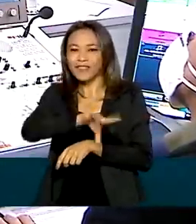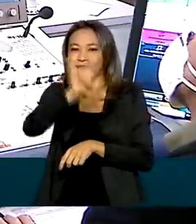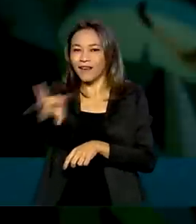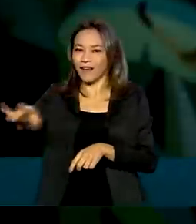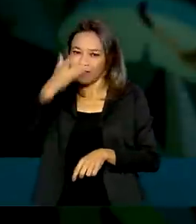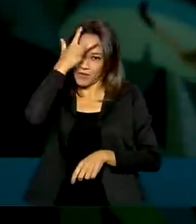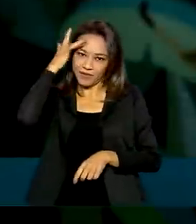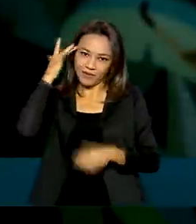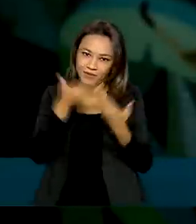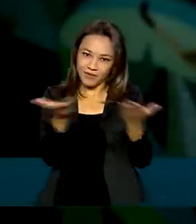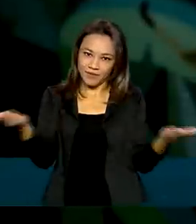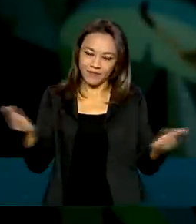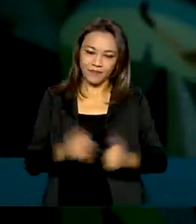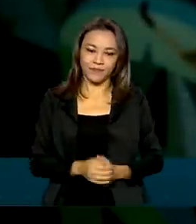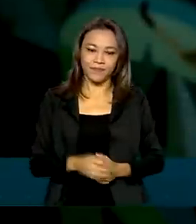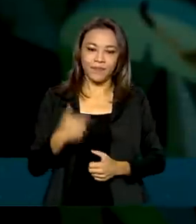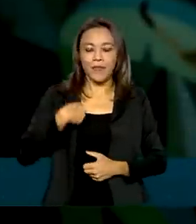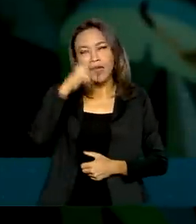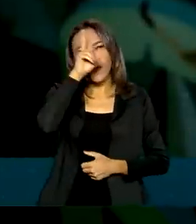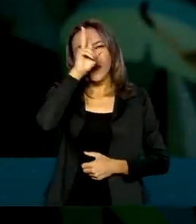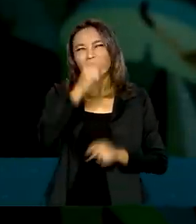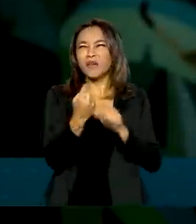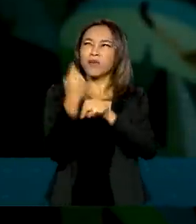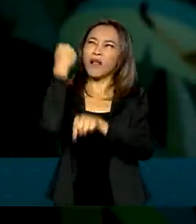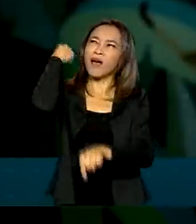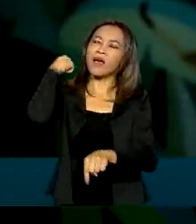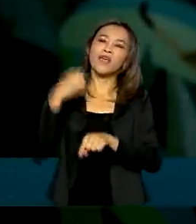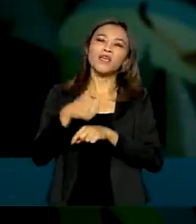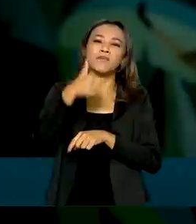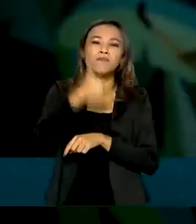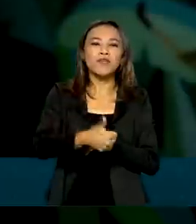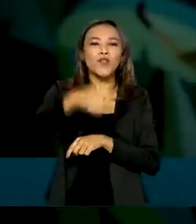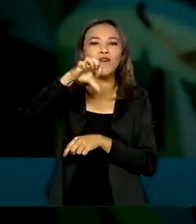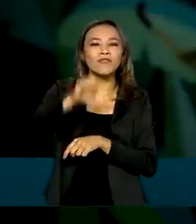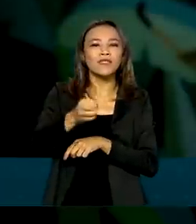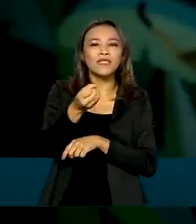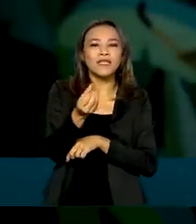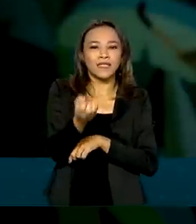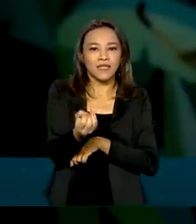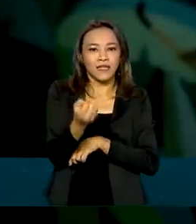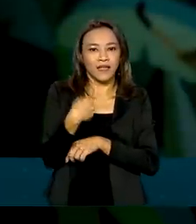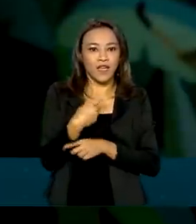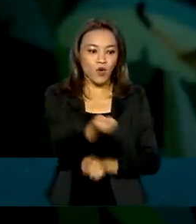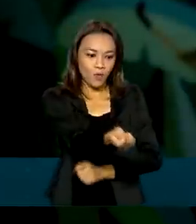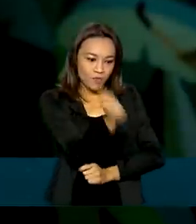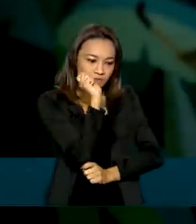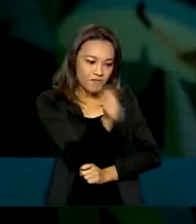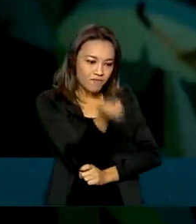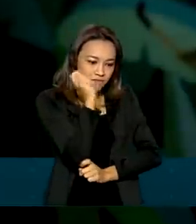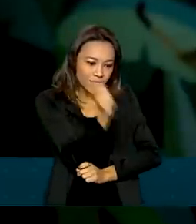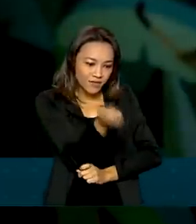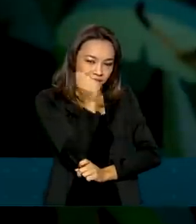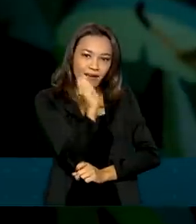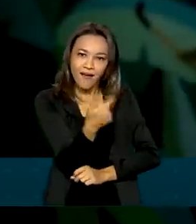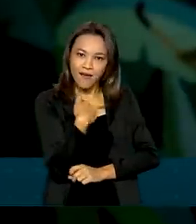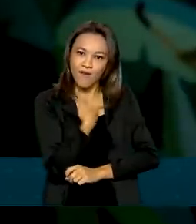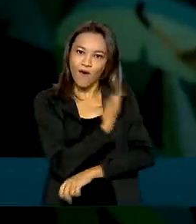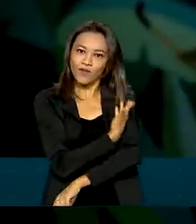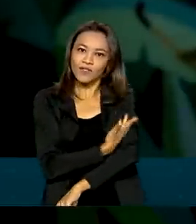de nós. Eu lembro, no final dos anos 60, eu costumava pescar à tarde, de linha de mão enrolada numa lata de